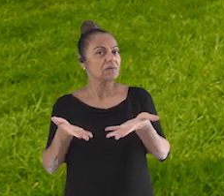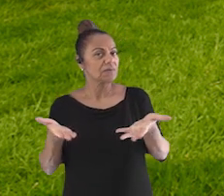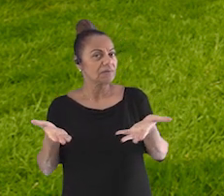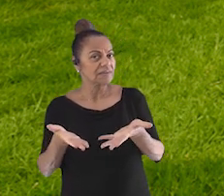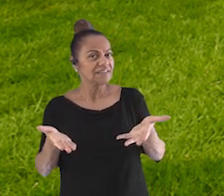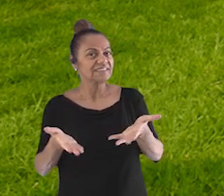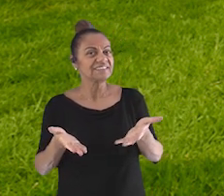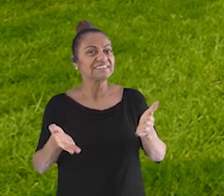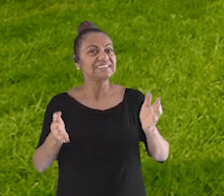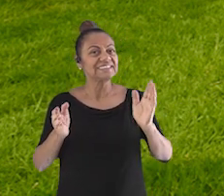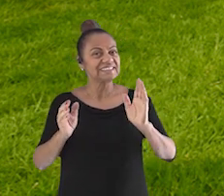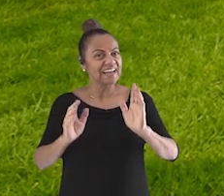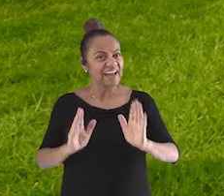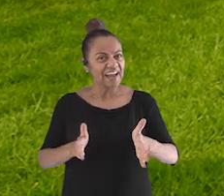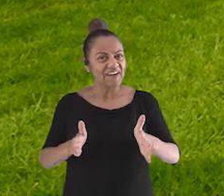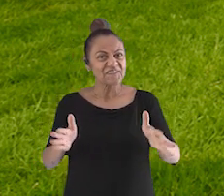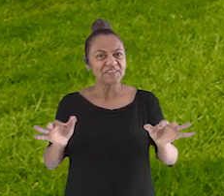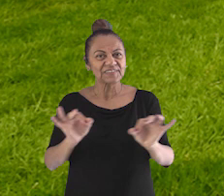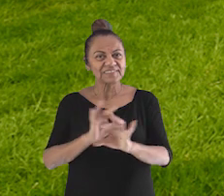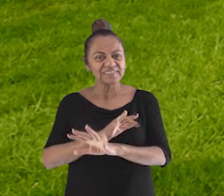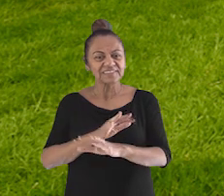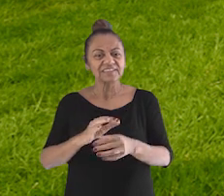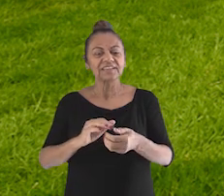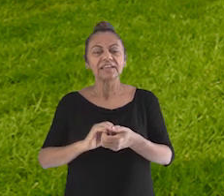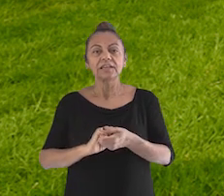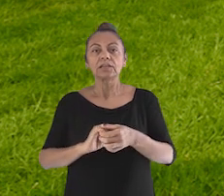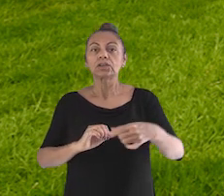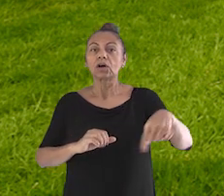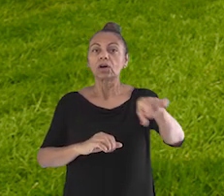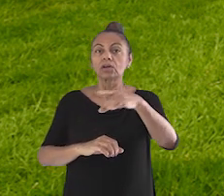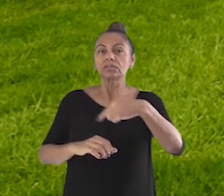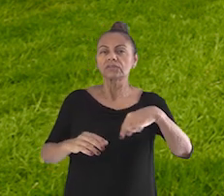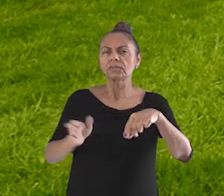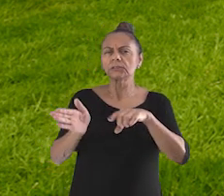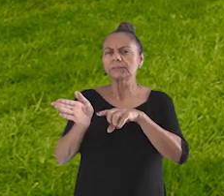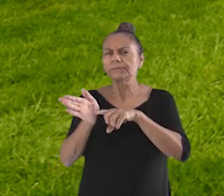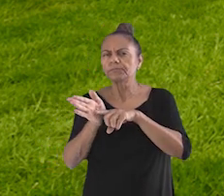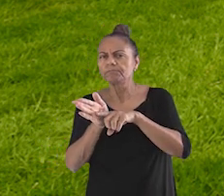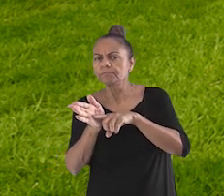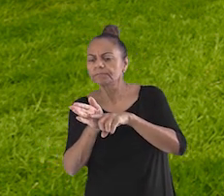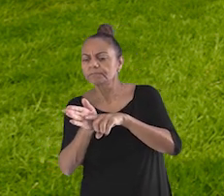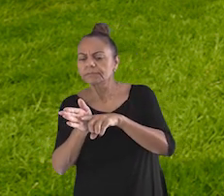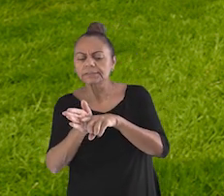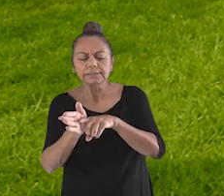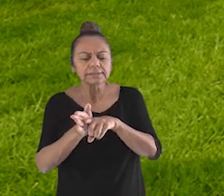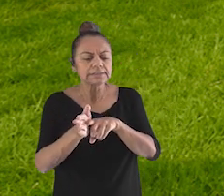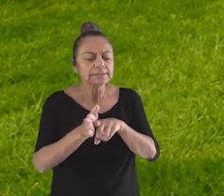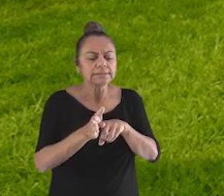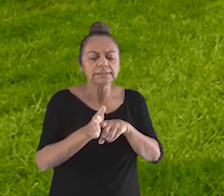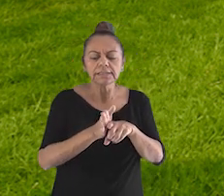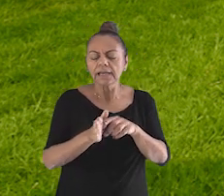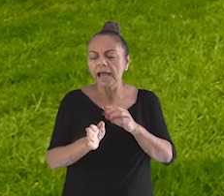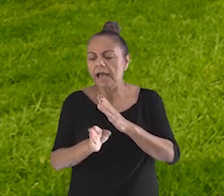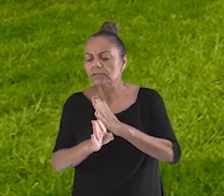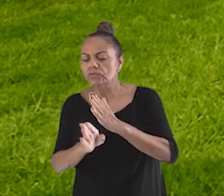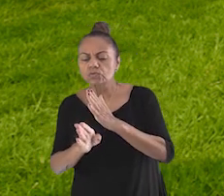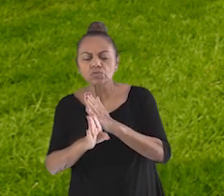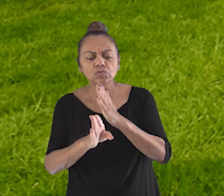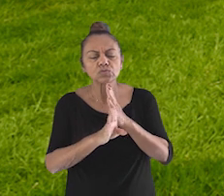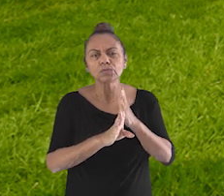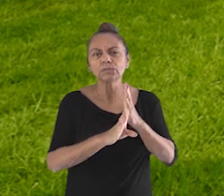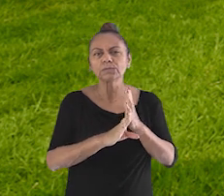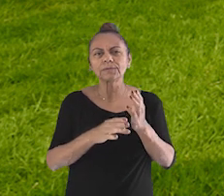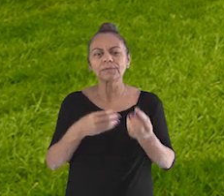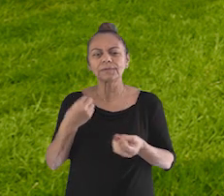Agora que temos uma lupa pronta, e vocês também, vamos investigar eu aqui e vocês aí da casa de